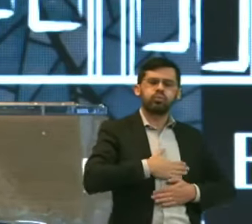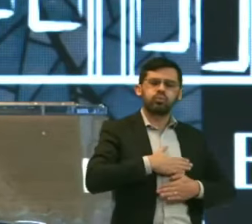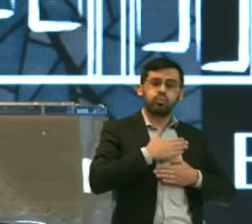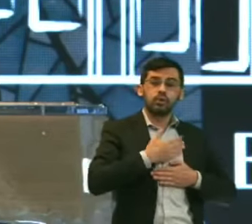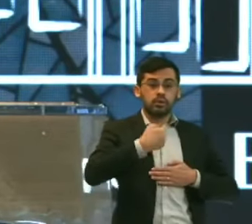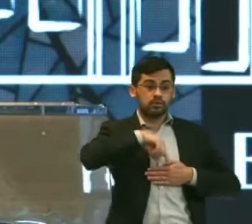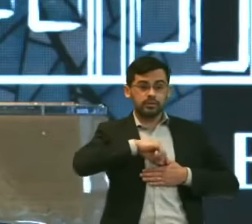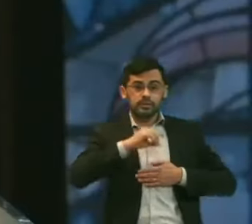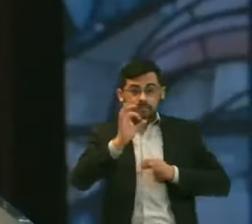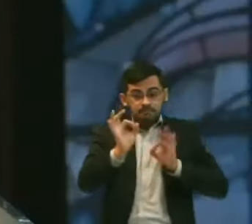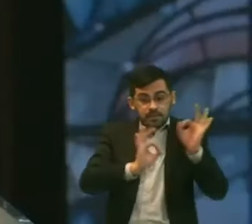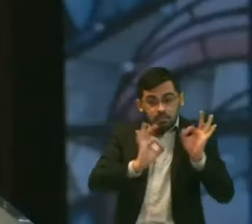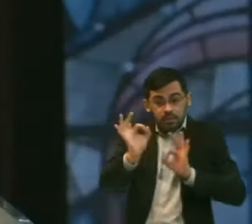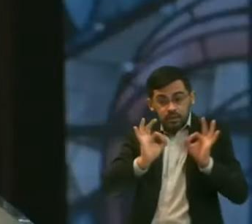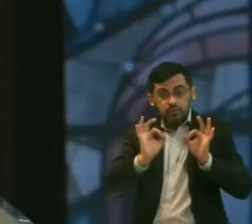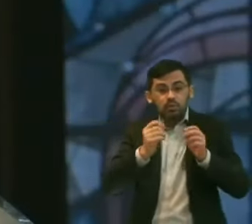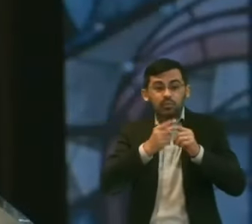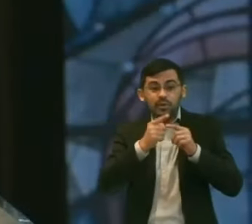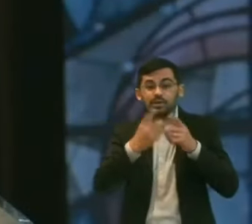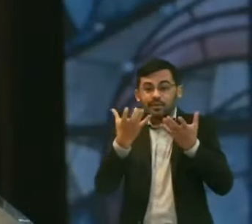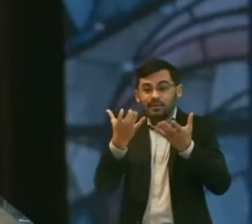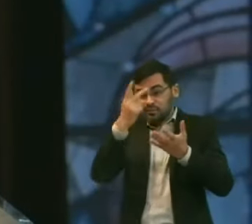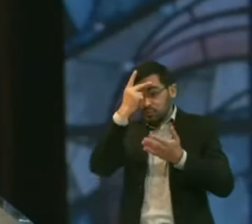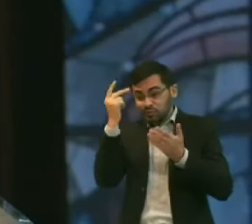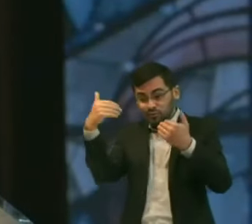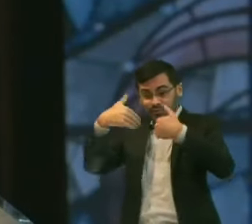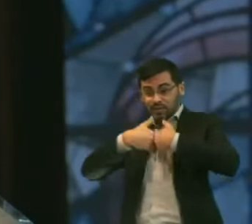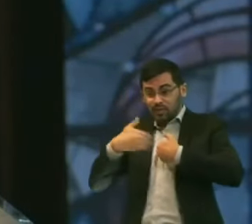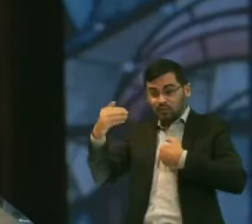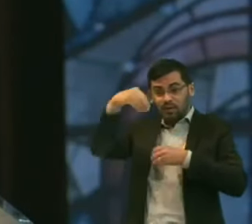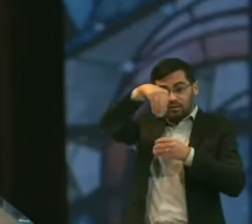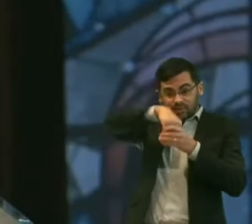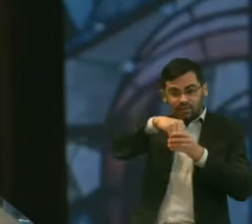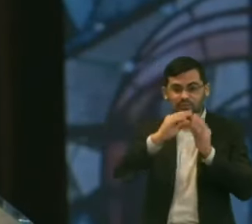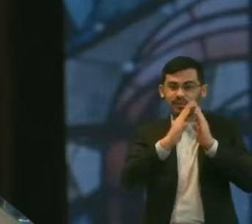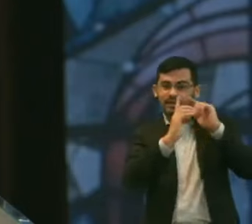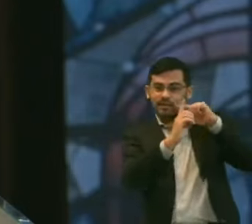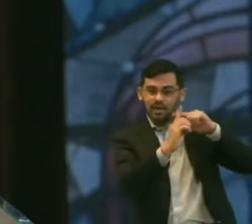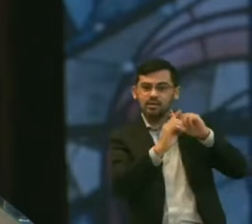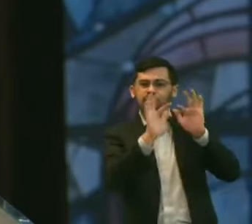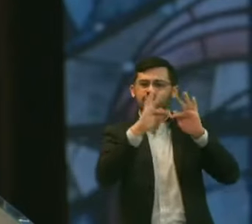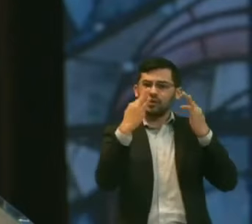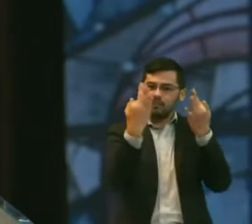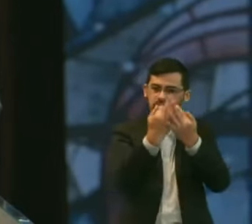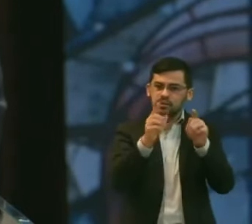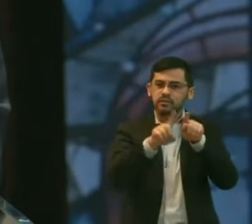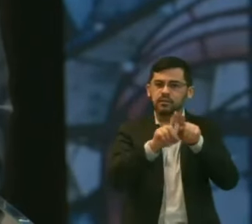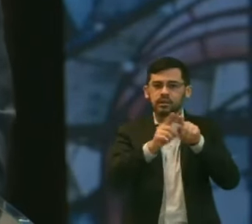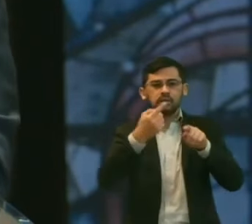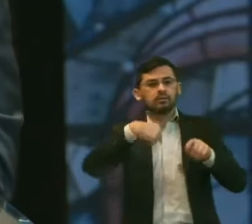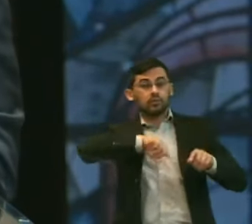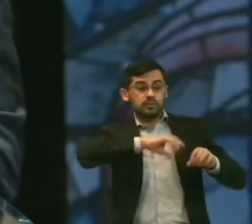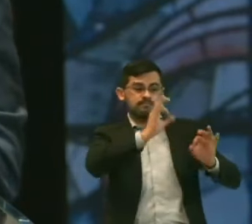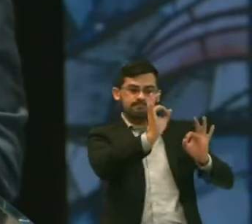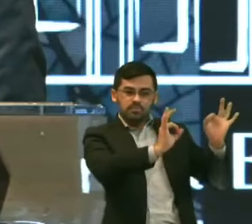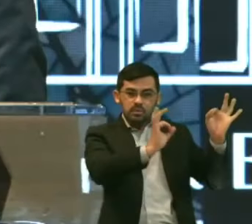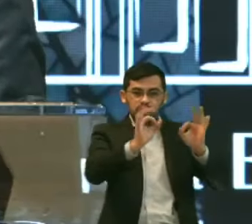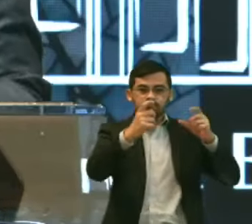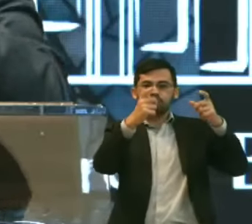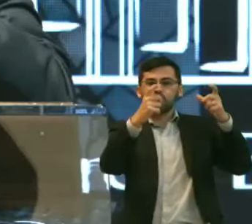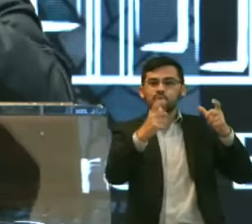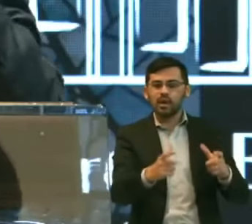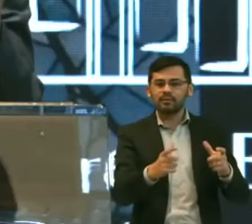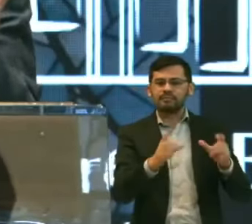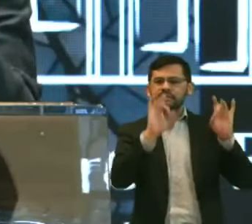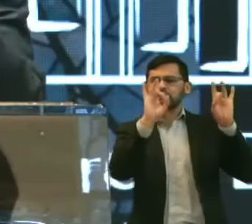a gente quer esse povo aqui dentro da igreja Nós queremos as suas famílias aqui dentro da igreja Então nós estamos preparando esse lugar E esse ambiente